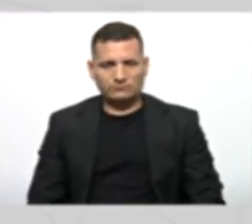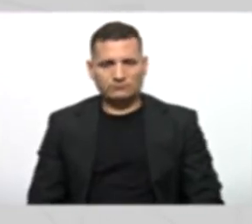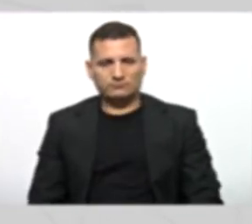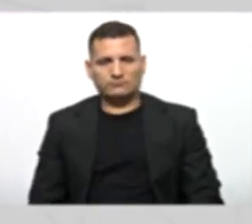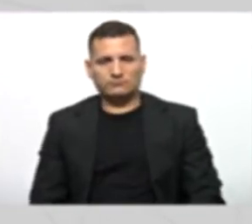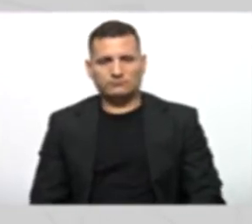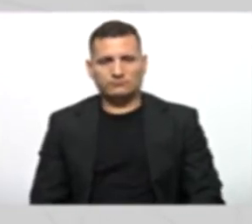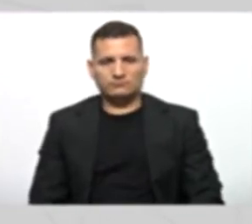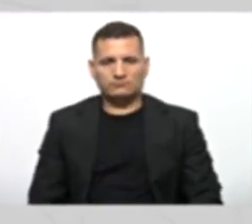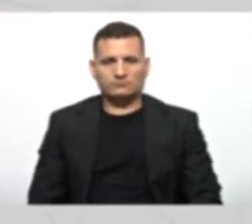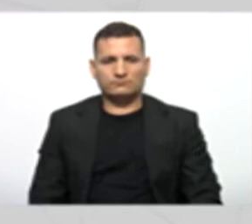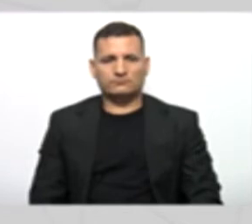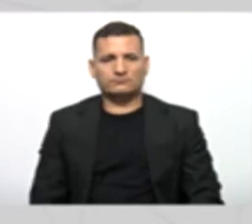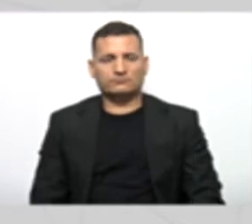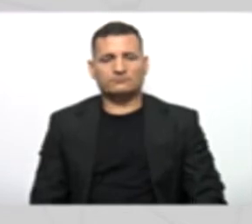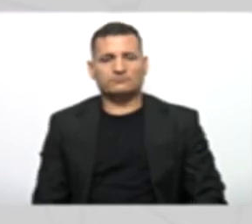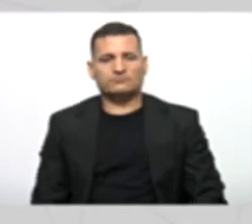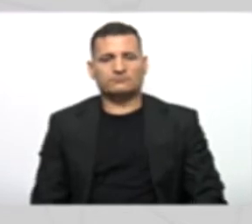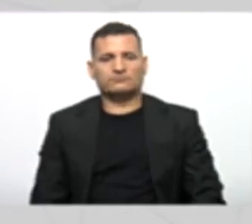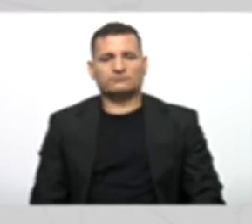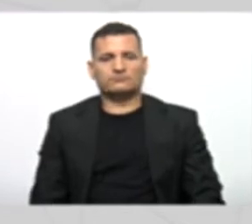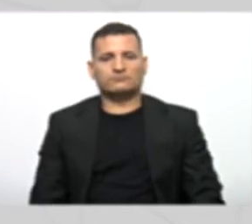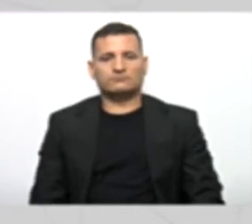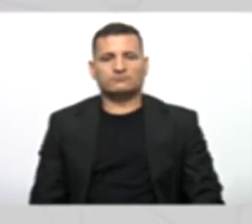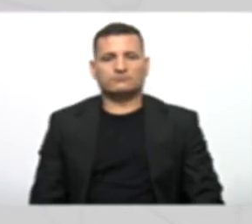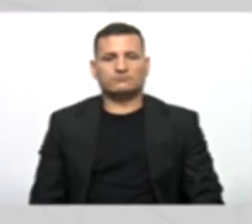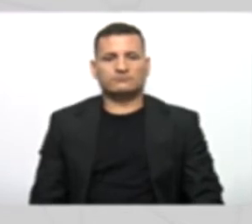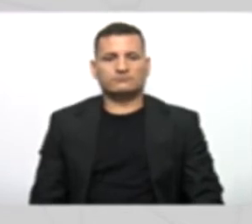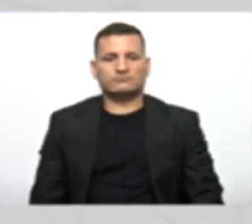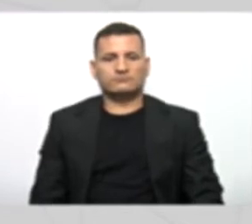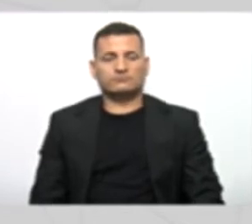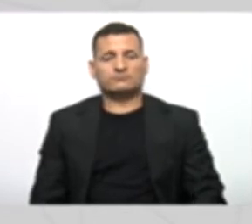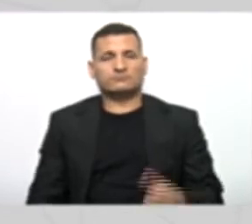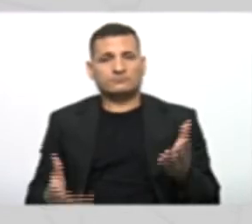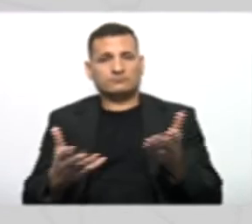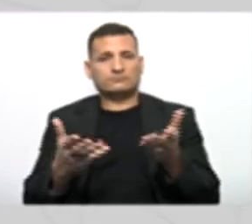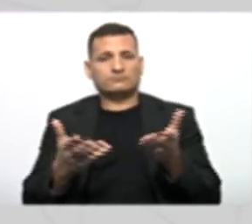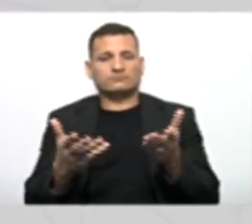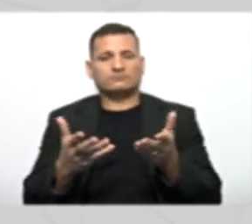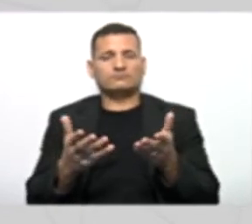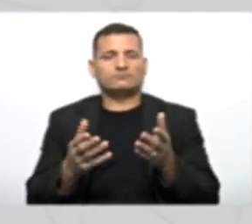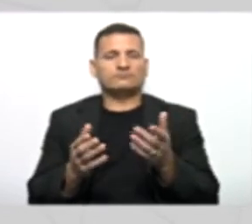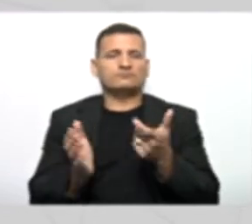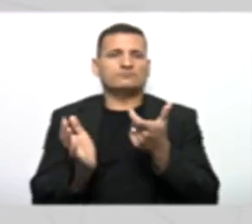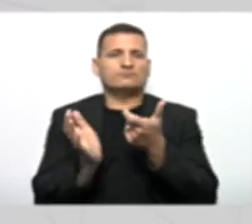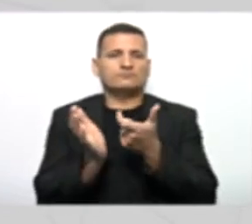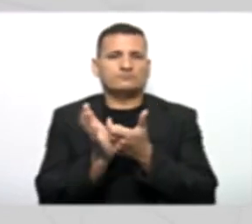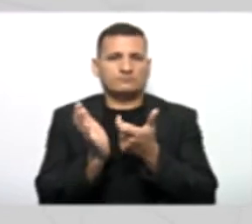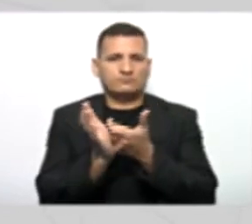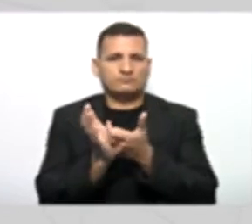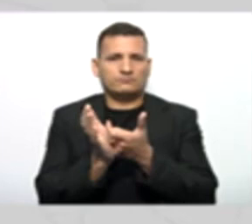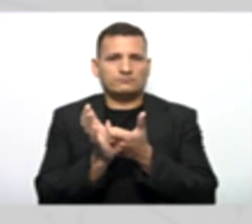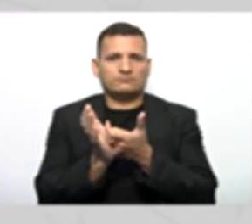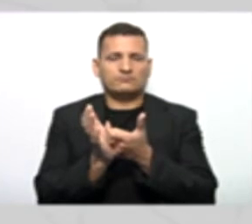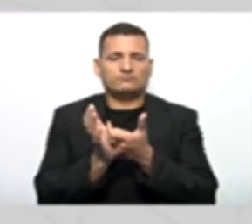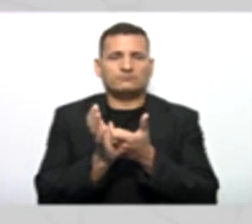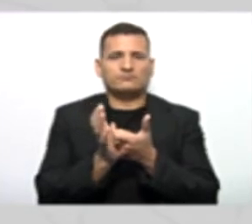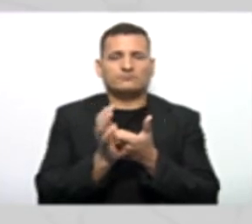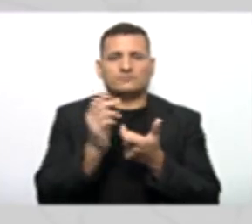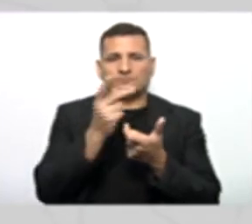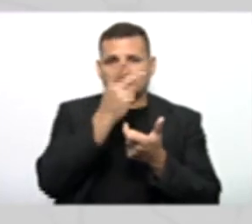Agora, nós precisamos criar a classe filha. Vamos começar pela classe